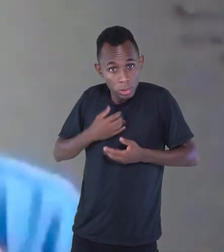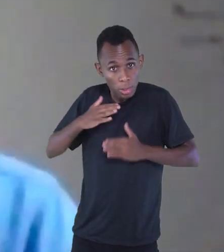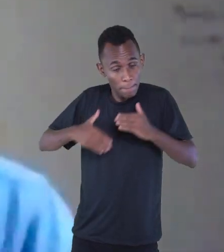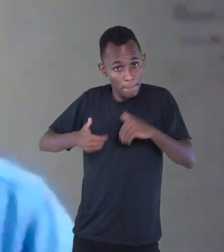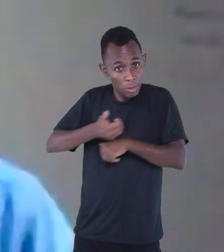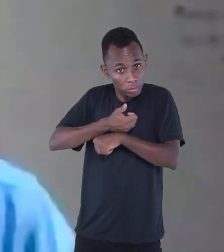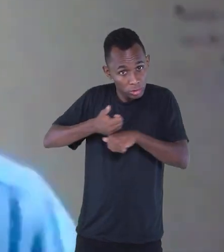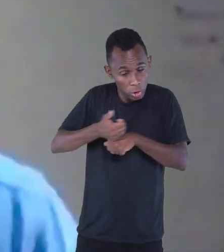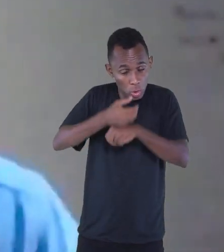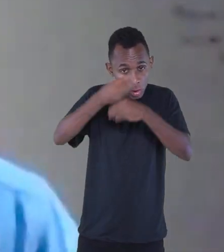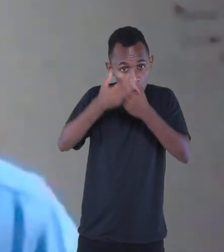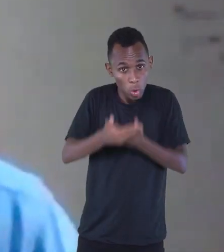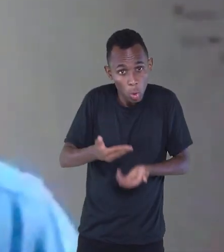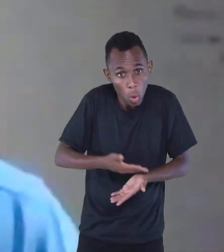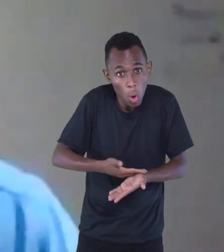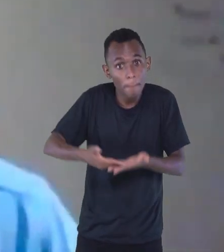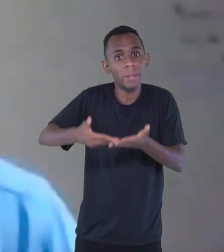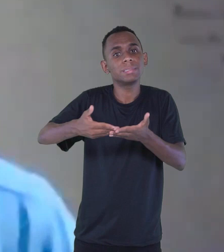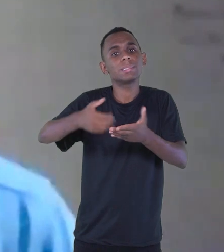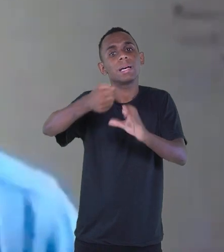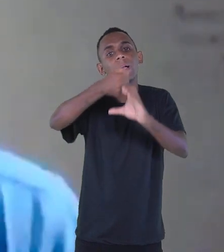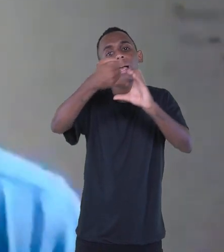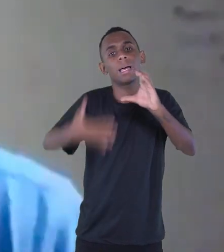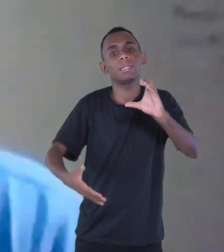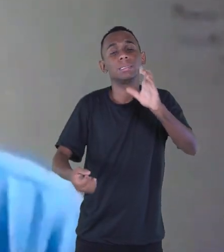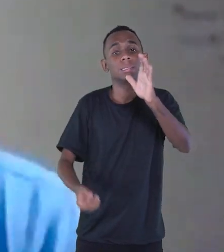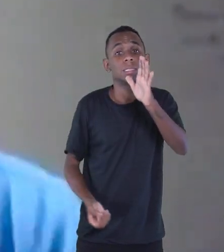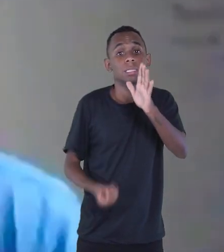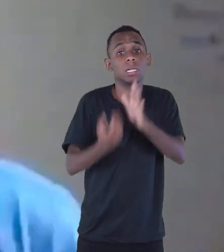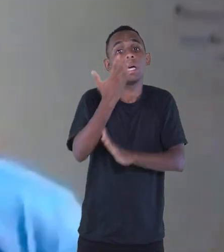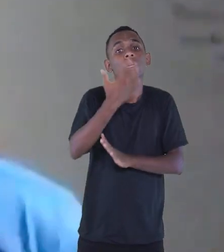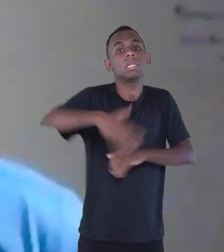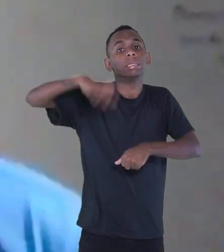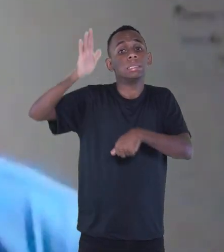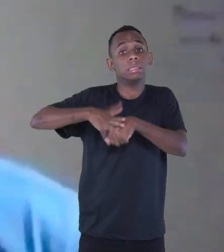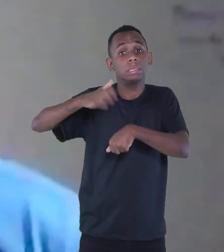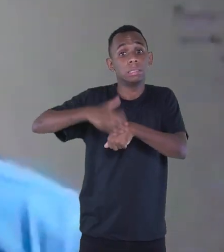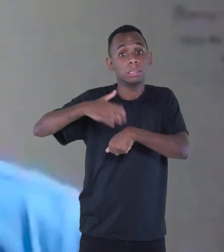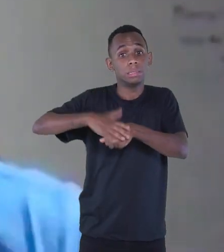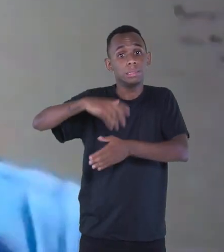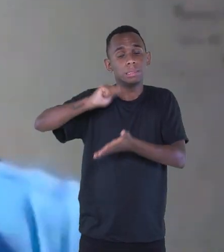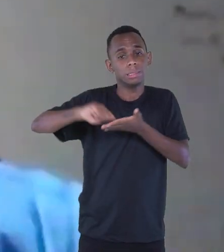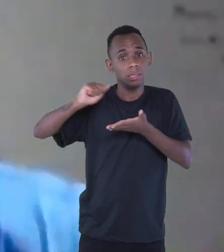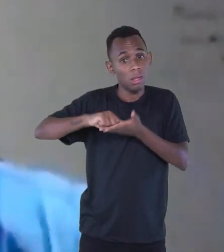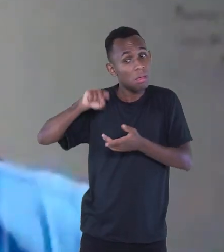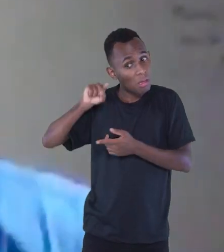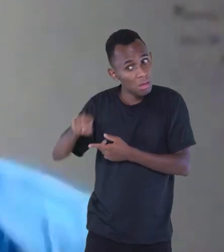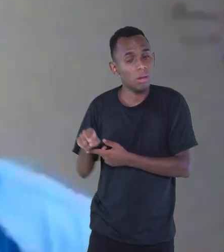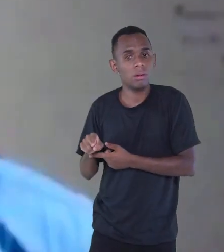Cordel essa estrutura de editorial. Ele que vai,